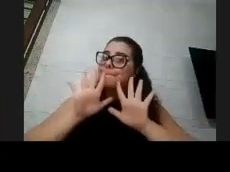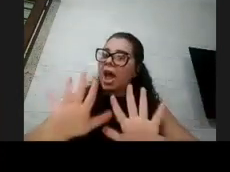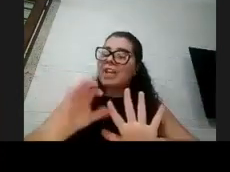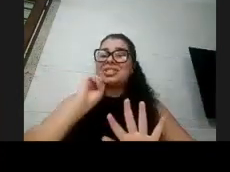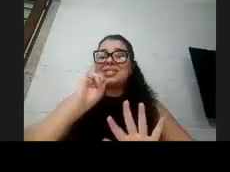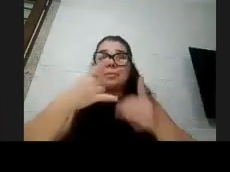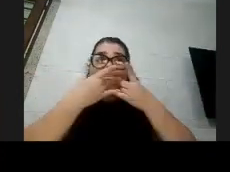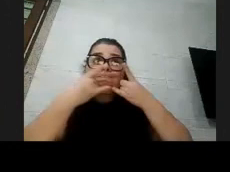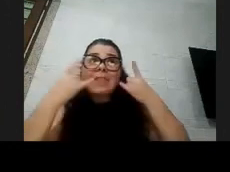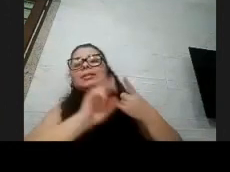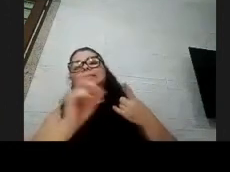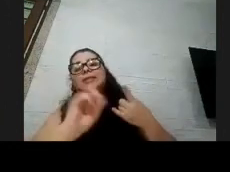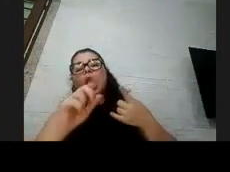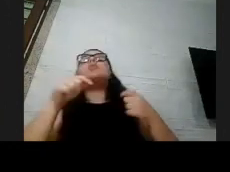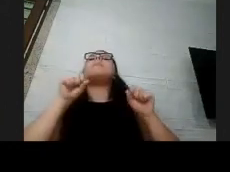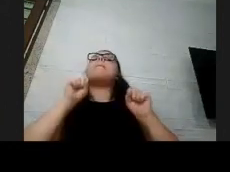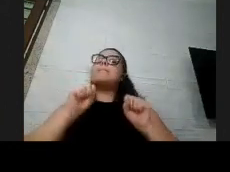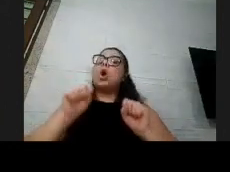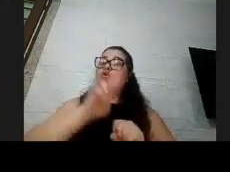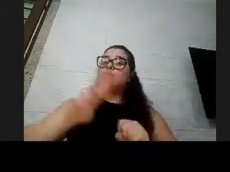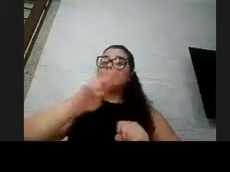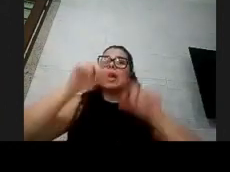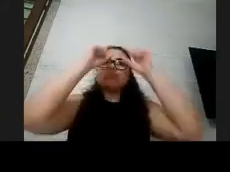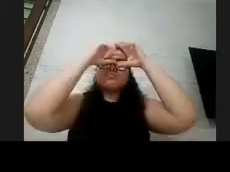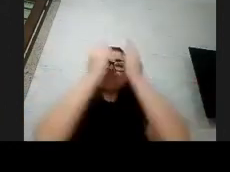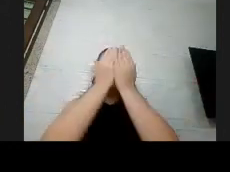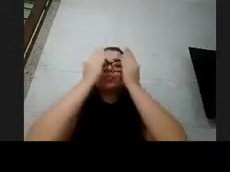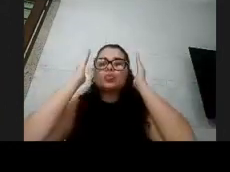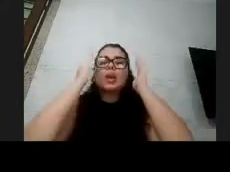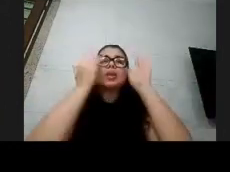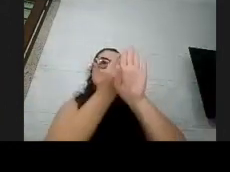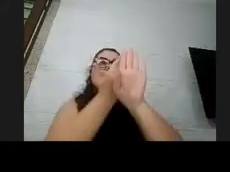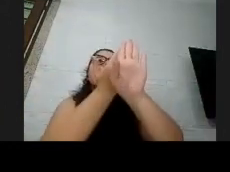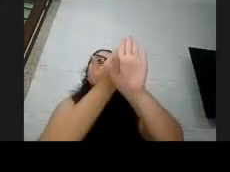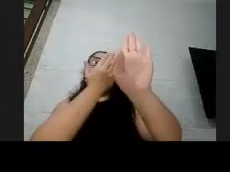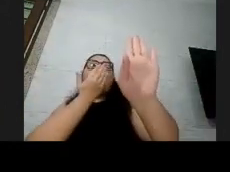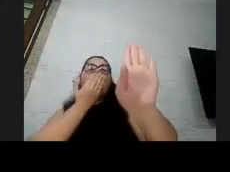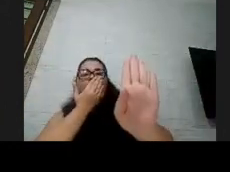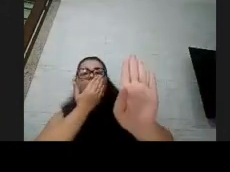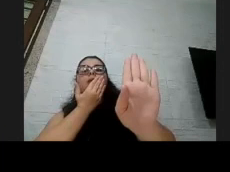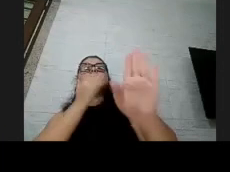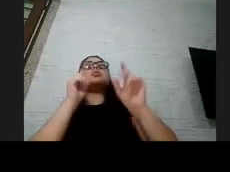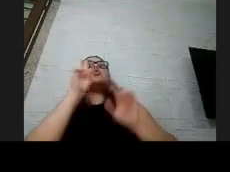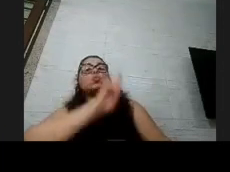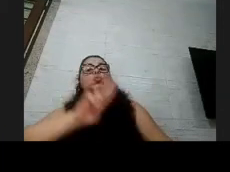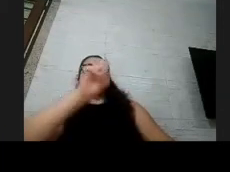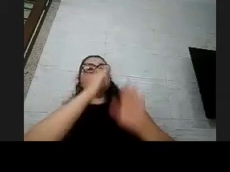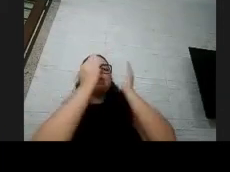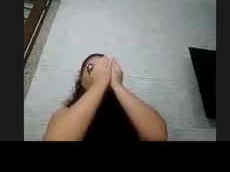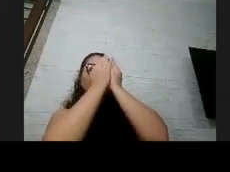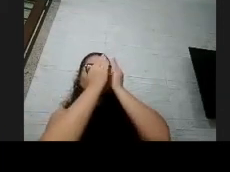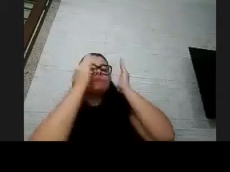no ambiente se ele respeitar o distanciamento social e usar o face shield